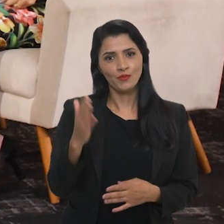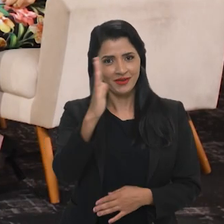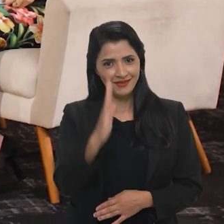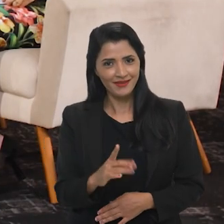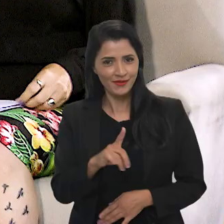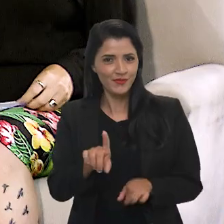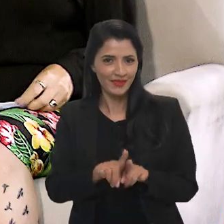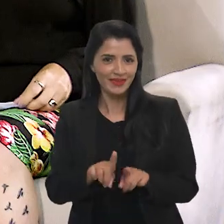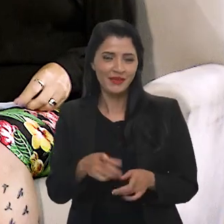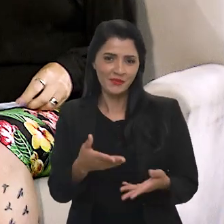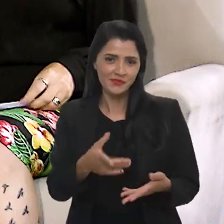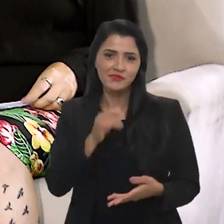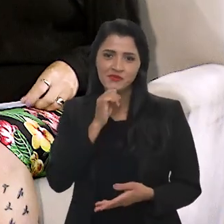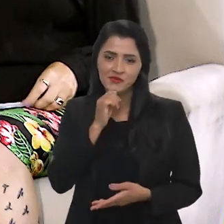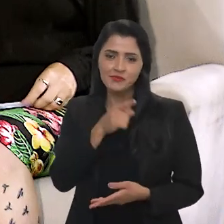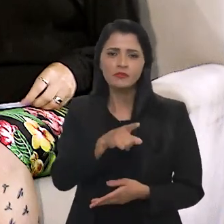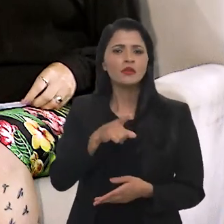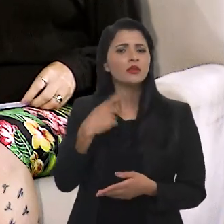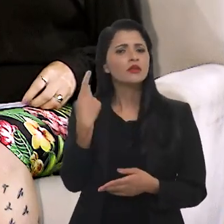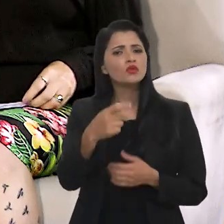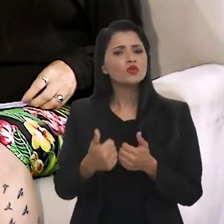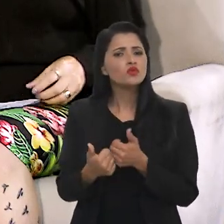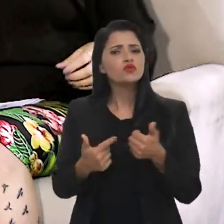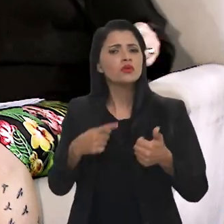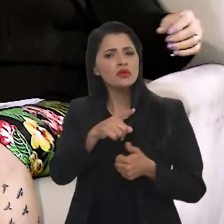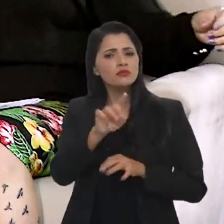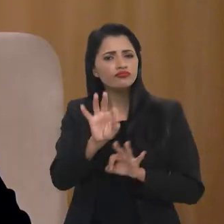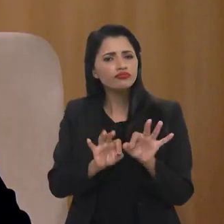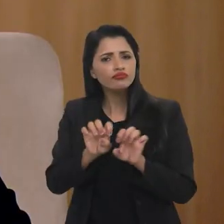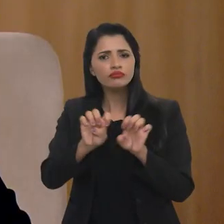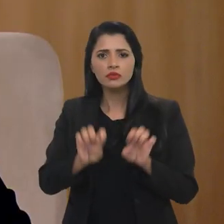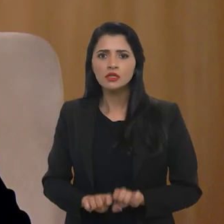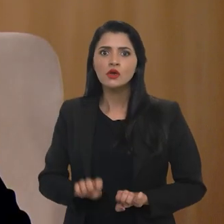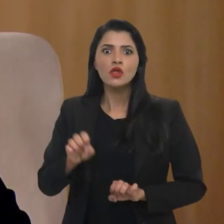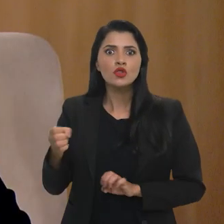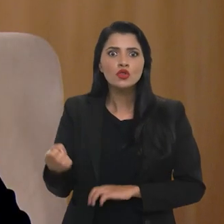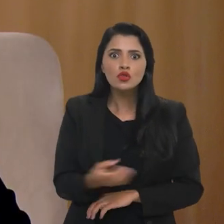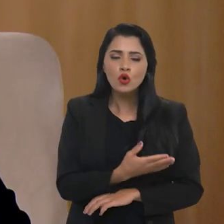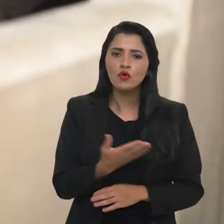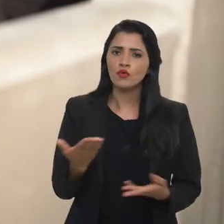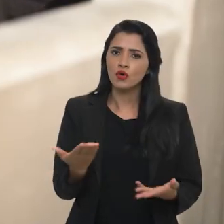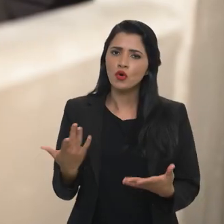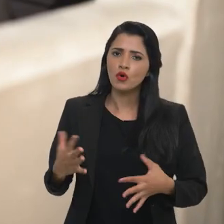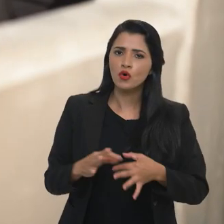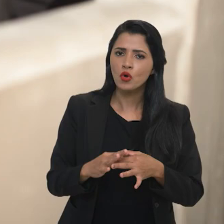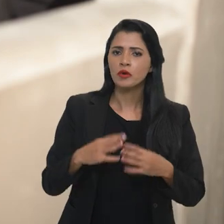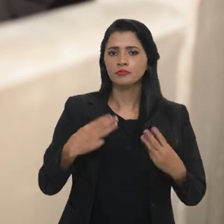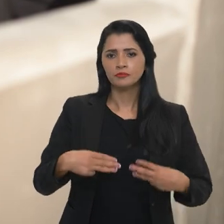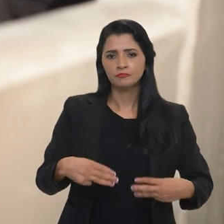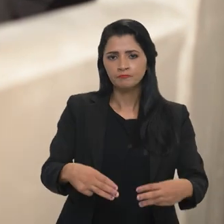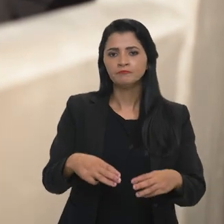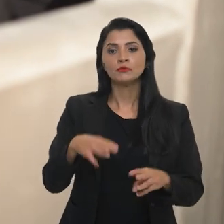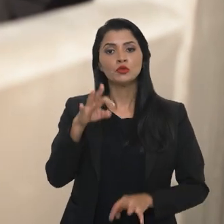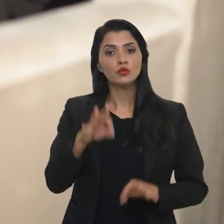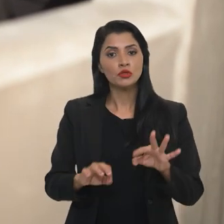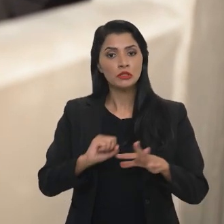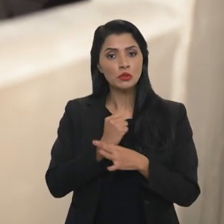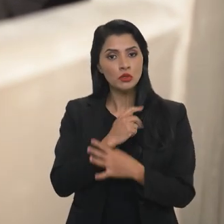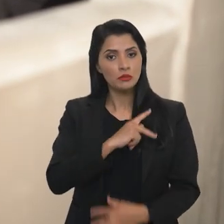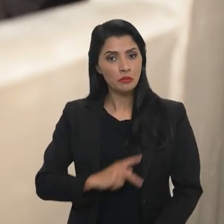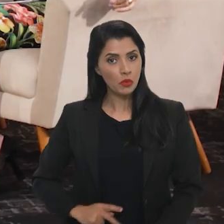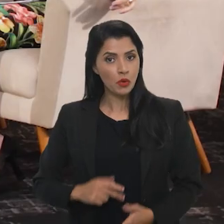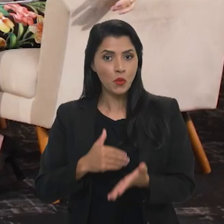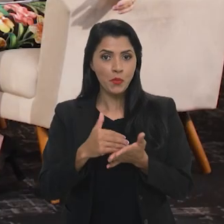Brasil nesse caso e a sua assessoria que essa estrutura é uma estrutura inédita vinculada ao Ministério da Justiça e Segurança